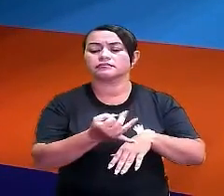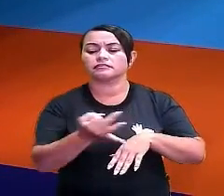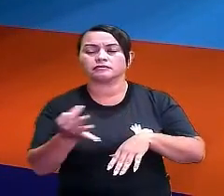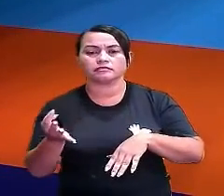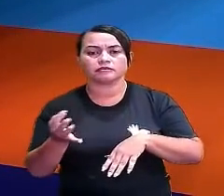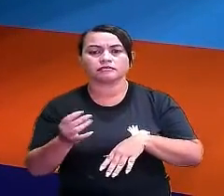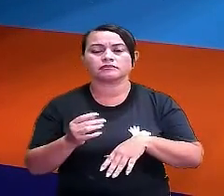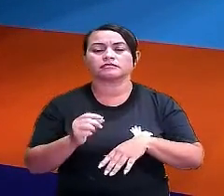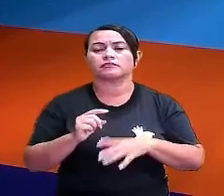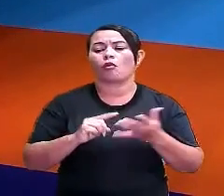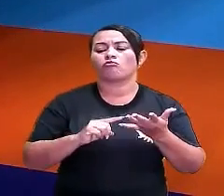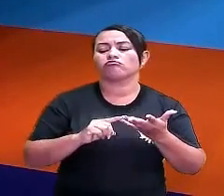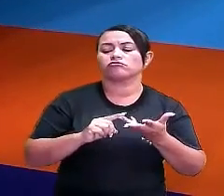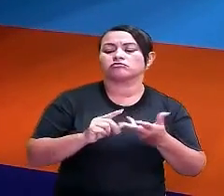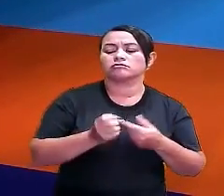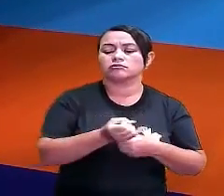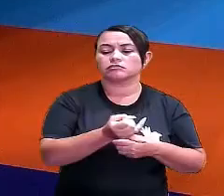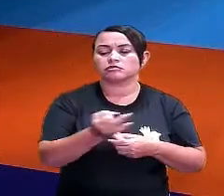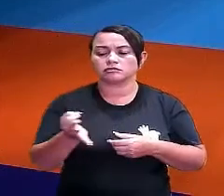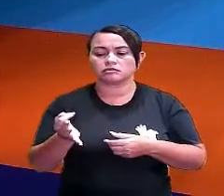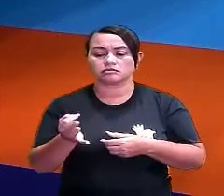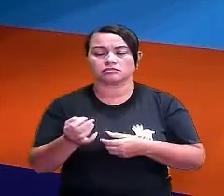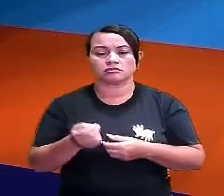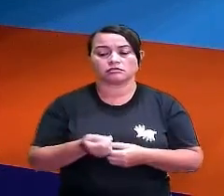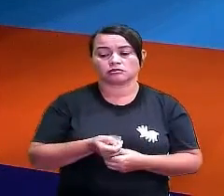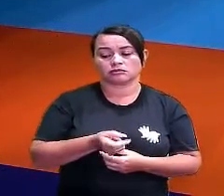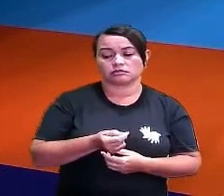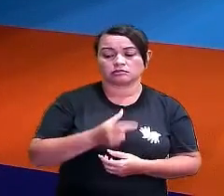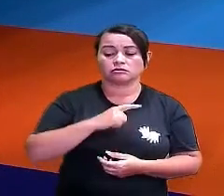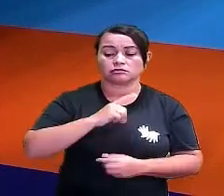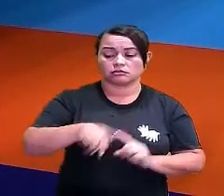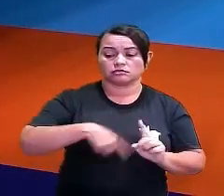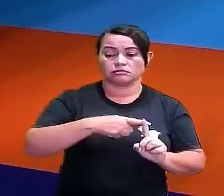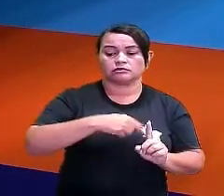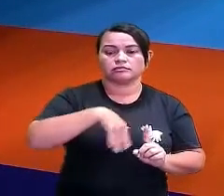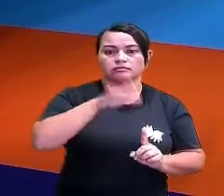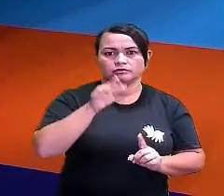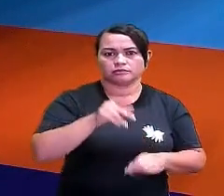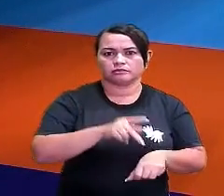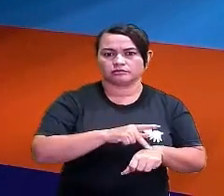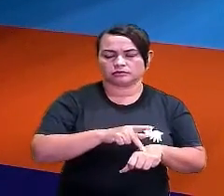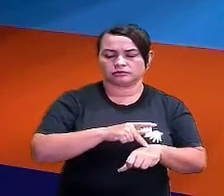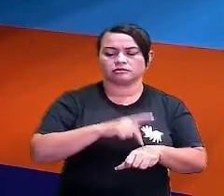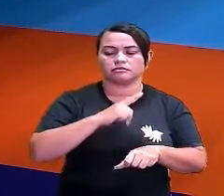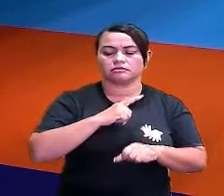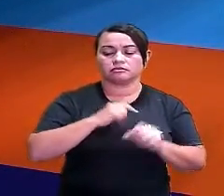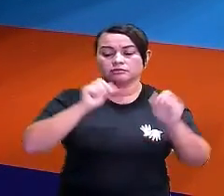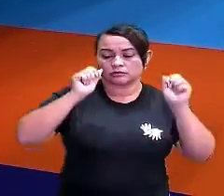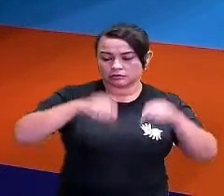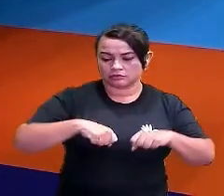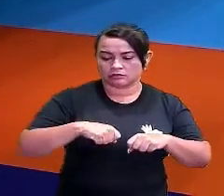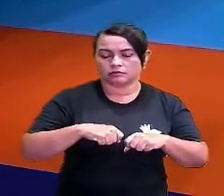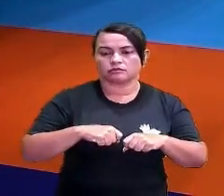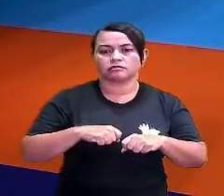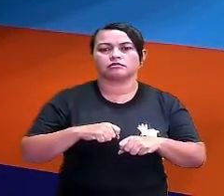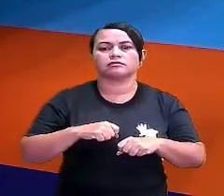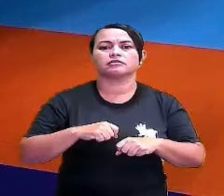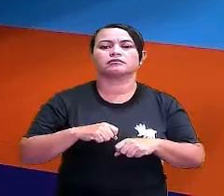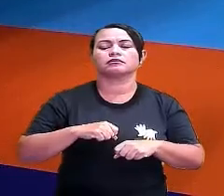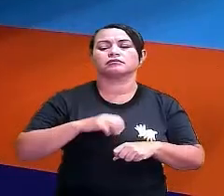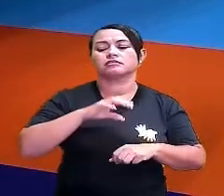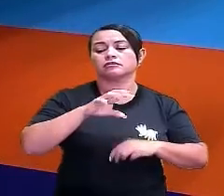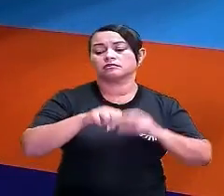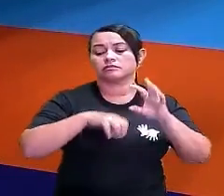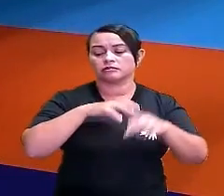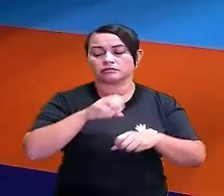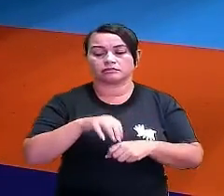bolinhas, tá certo? Como eu tenho mais bolinhas pretas, eu tenho mais possibilidades, mais chances de tirar